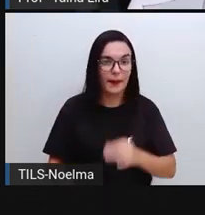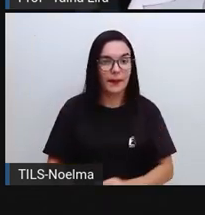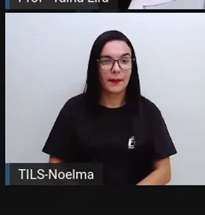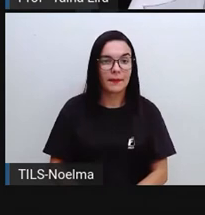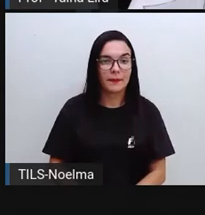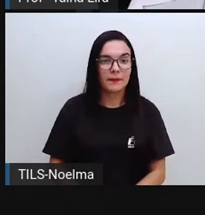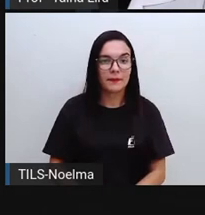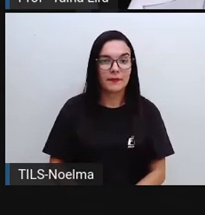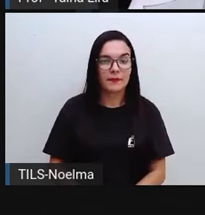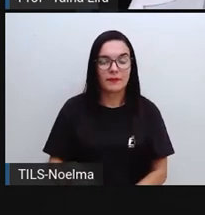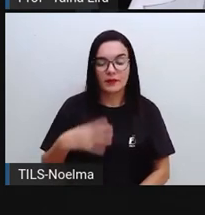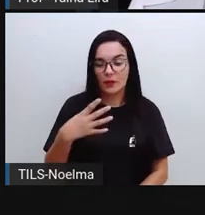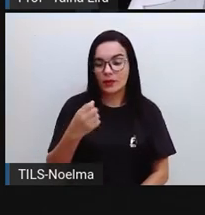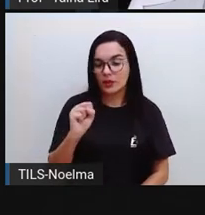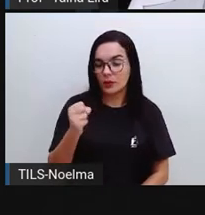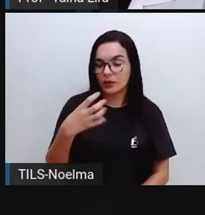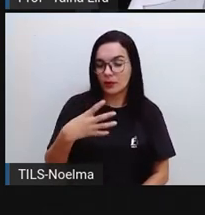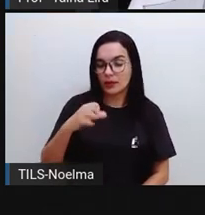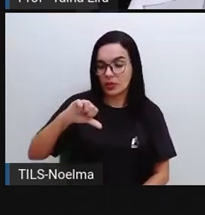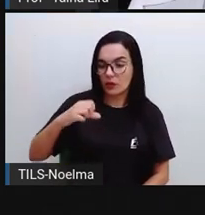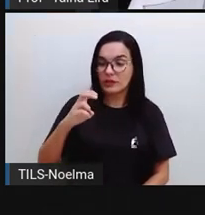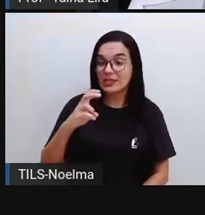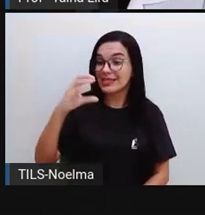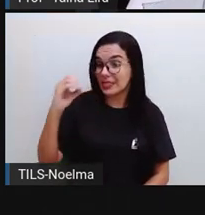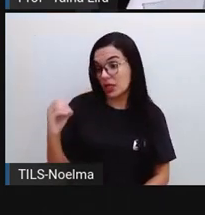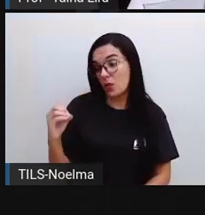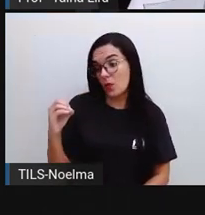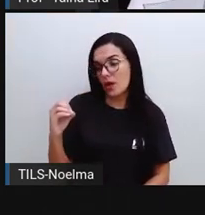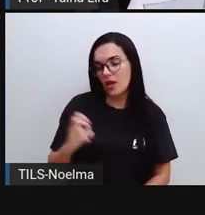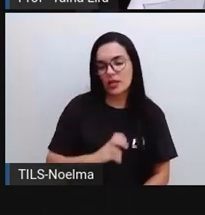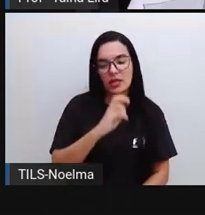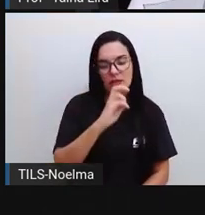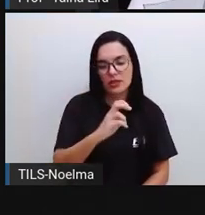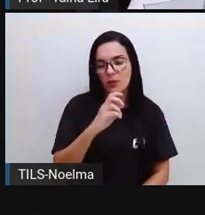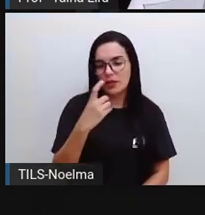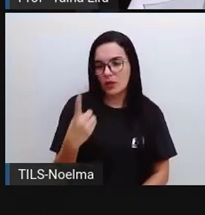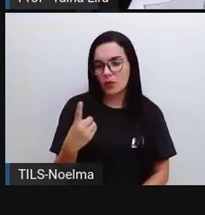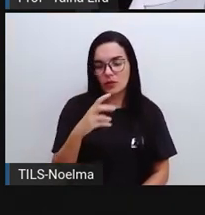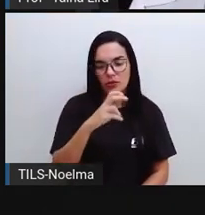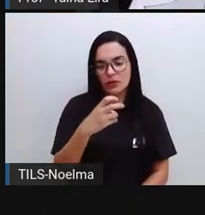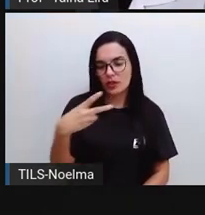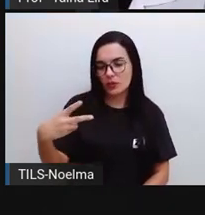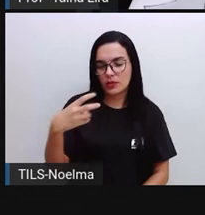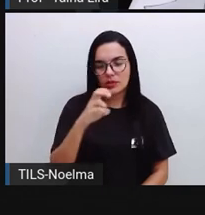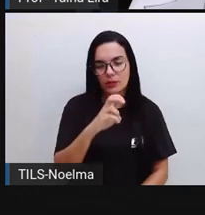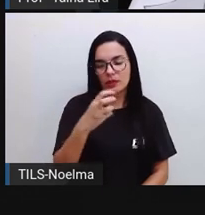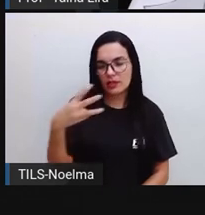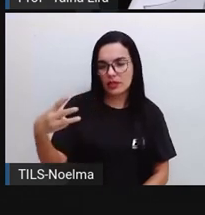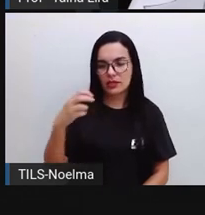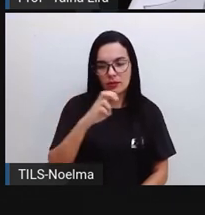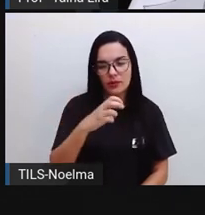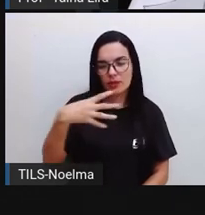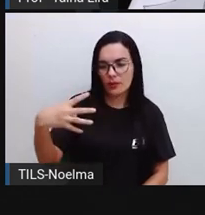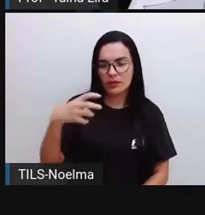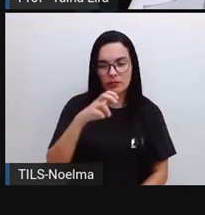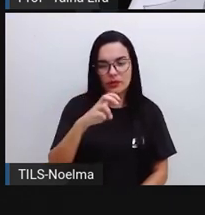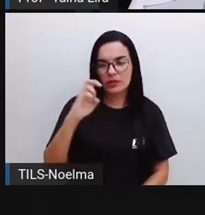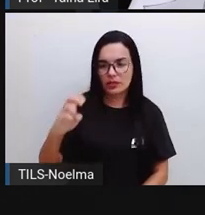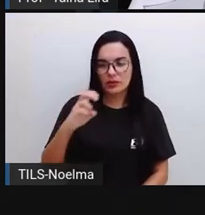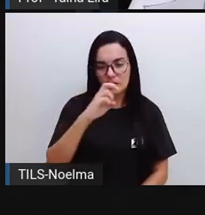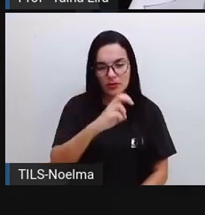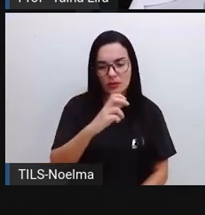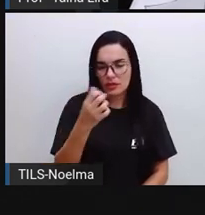46, 47, 48, 49, 50, 51, 52, 53, 54,